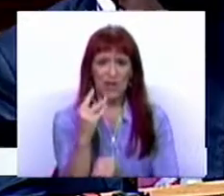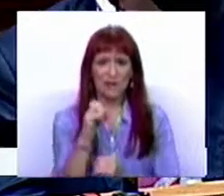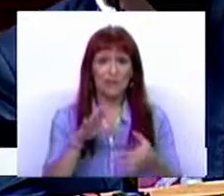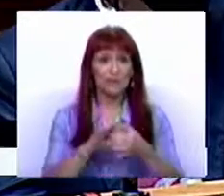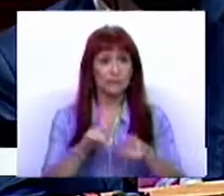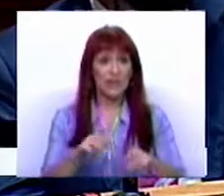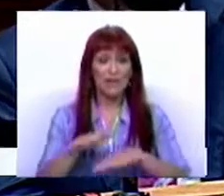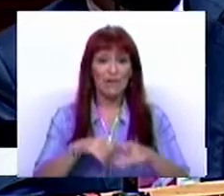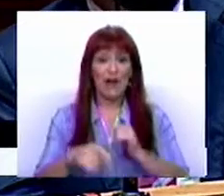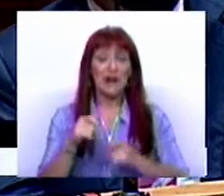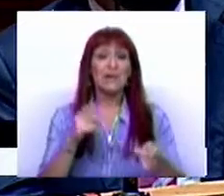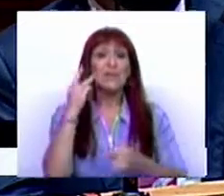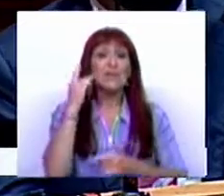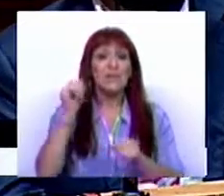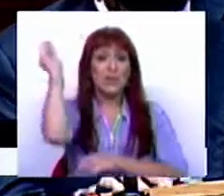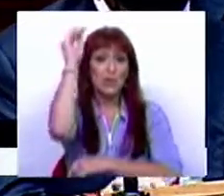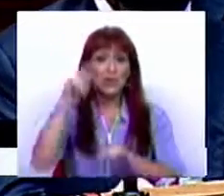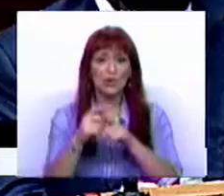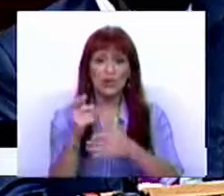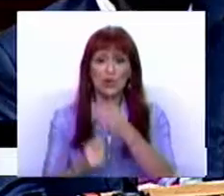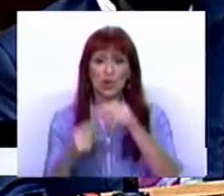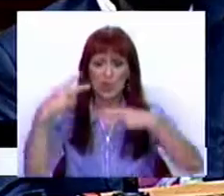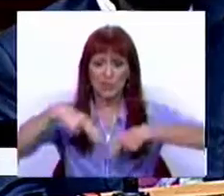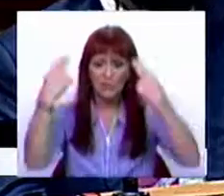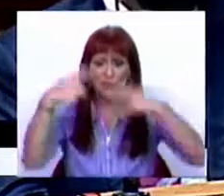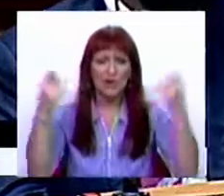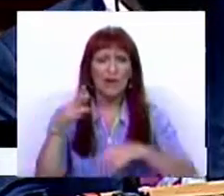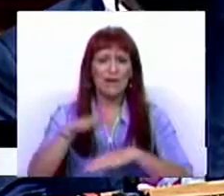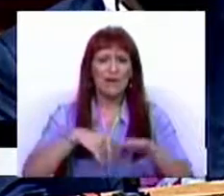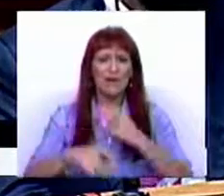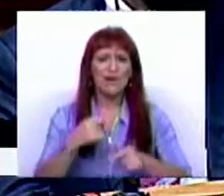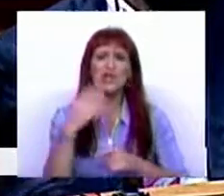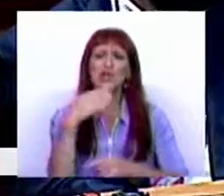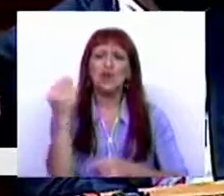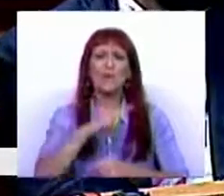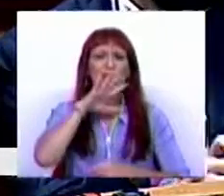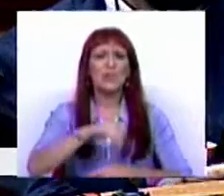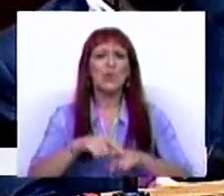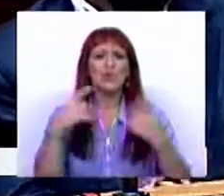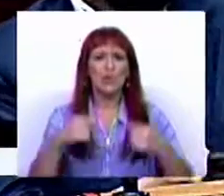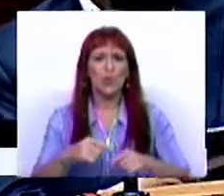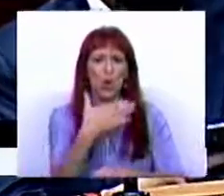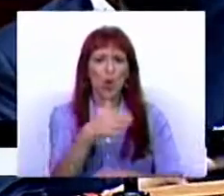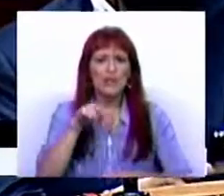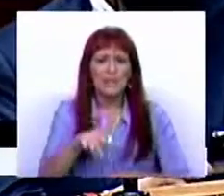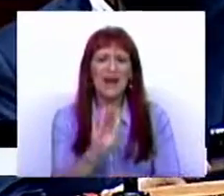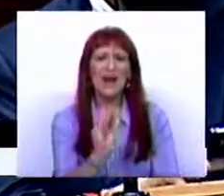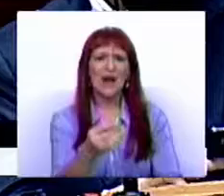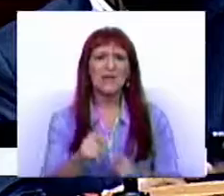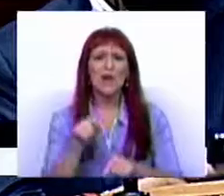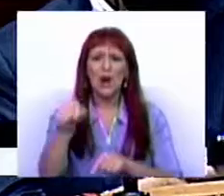Falo para quem vive no interior, com descontos nas portagens. Falo para as jovens famílias, onde 11 mil crianças